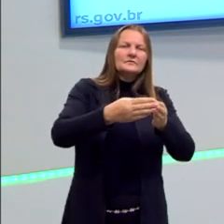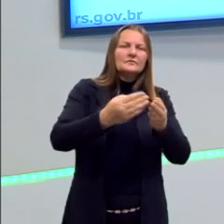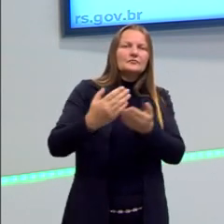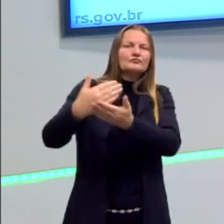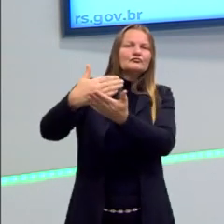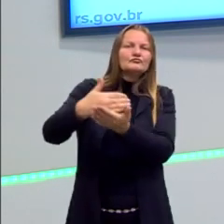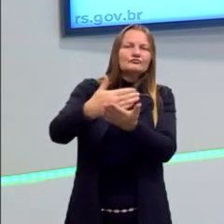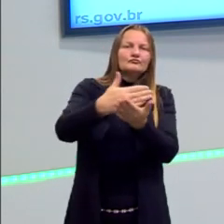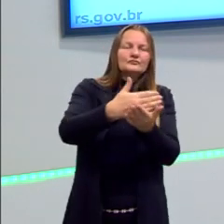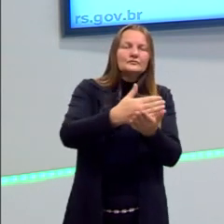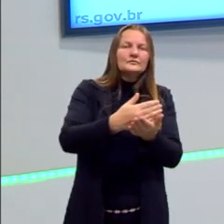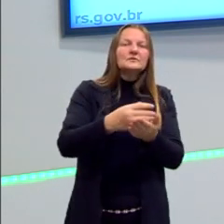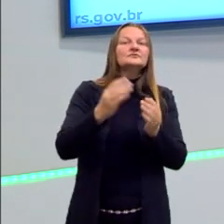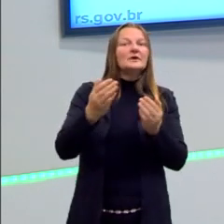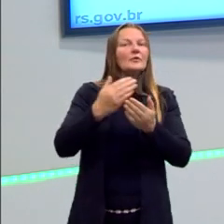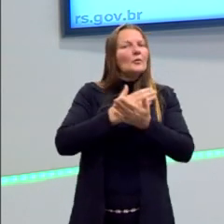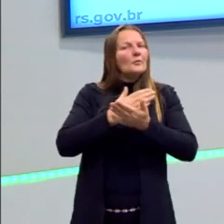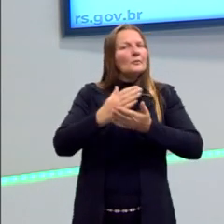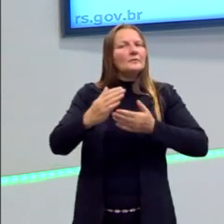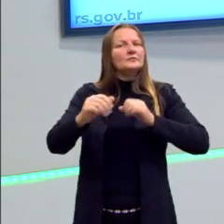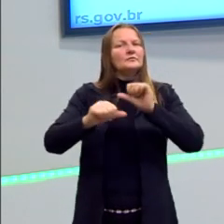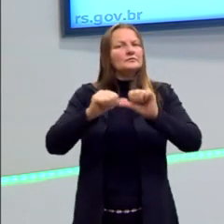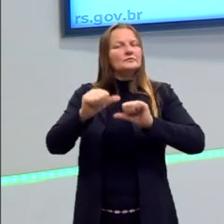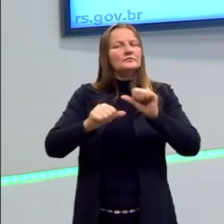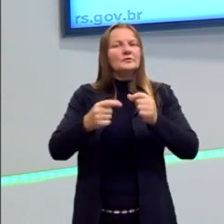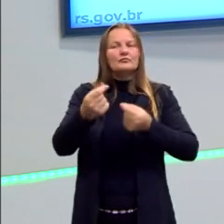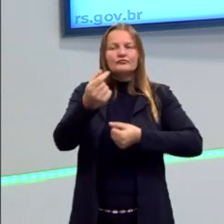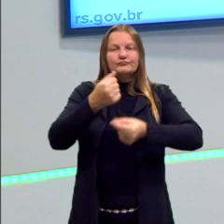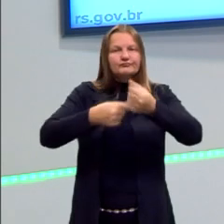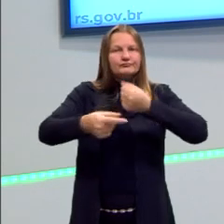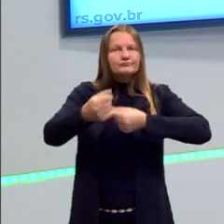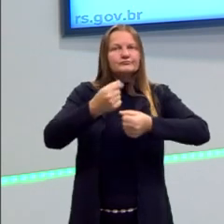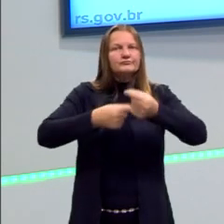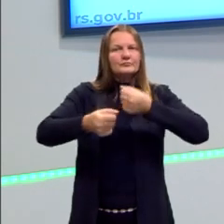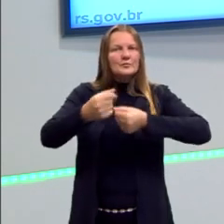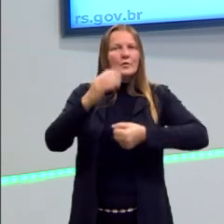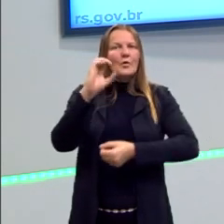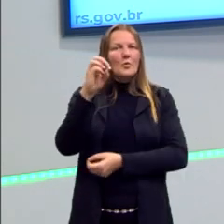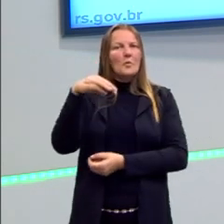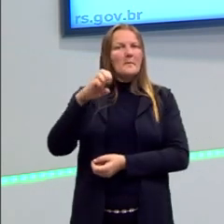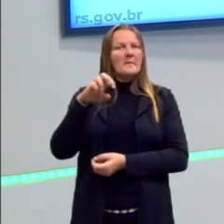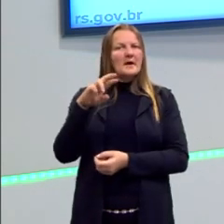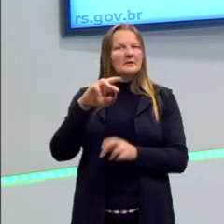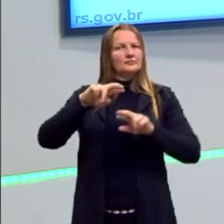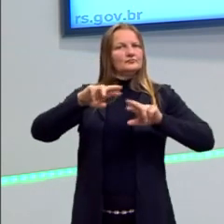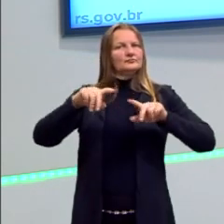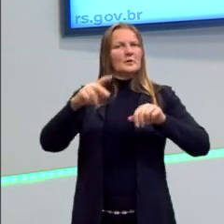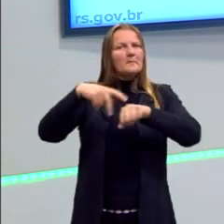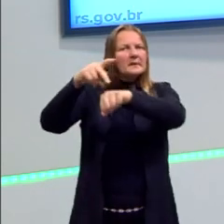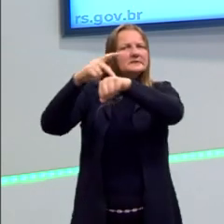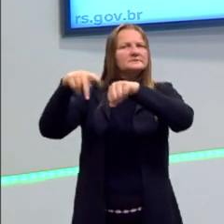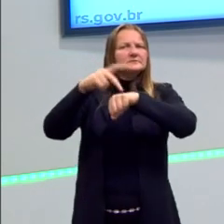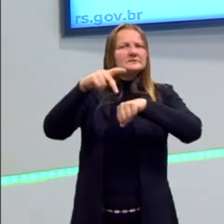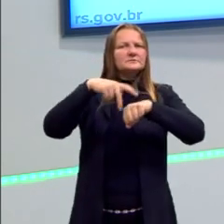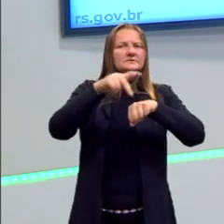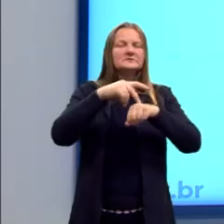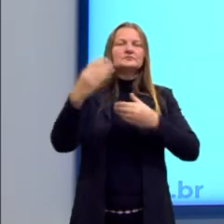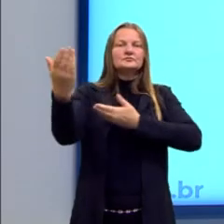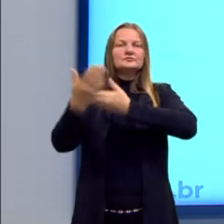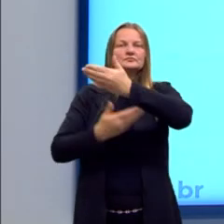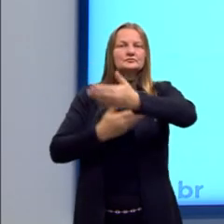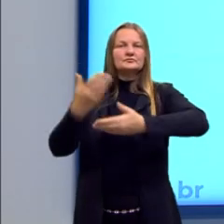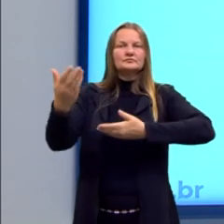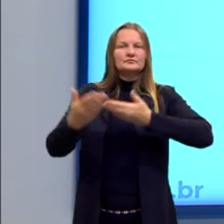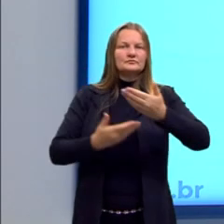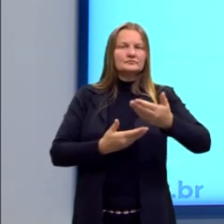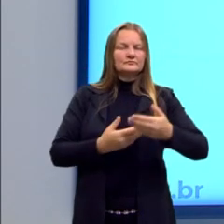de início da globalização. Depois, as grandes transações comerciais também são um processo de globalização, onde envolvem essa definição aqui